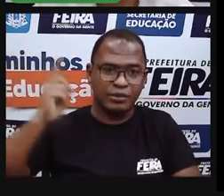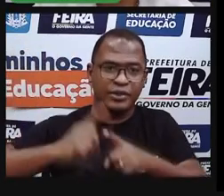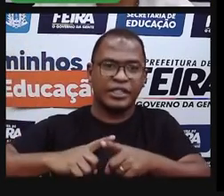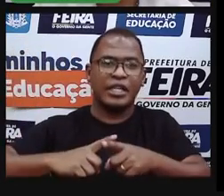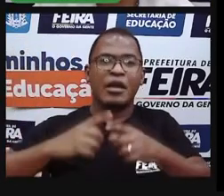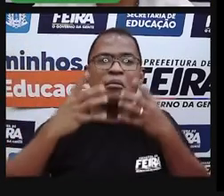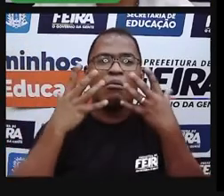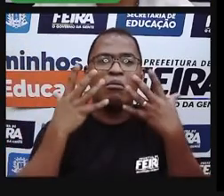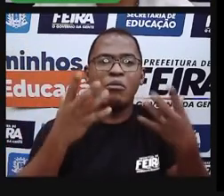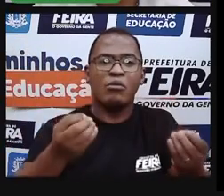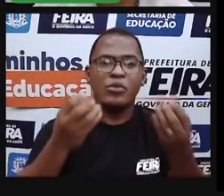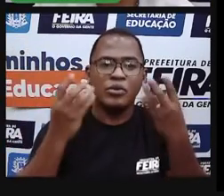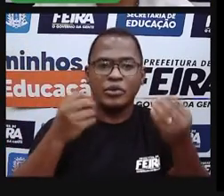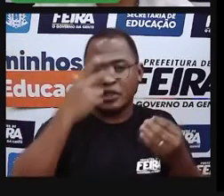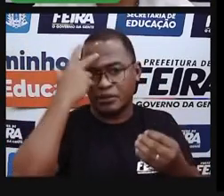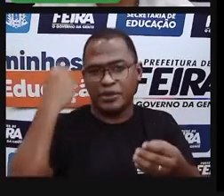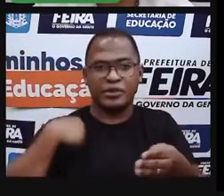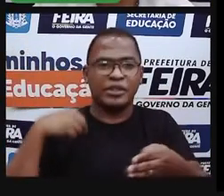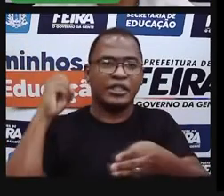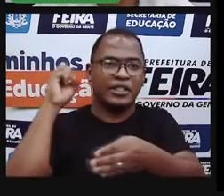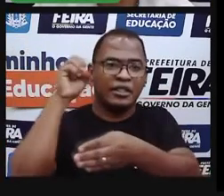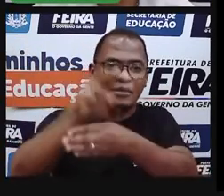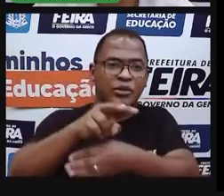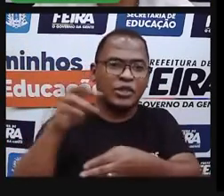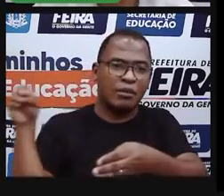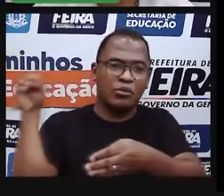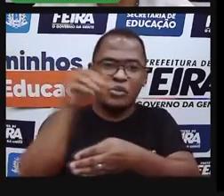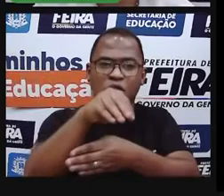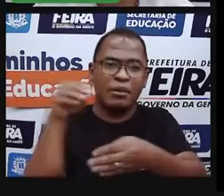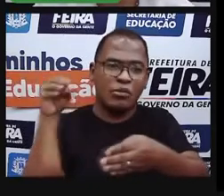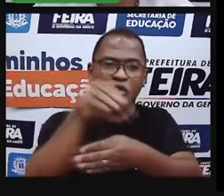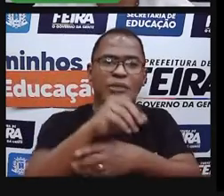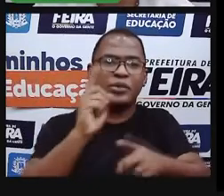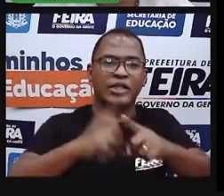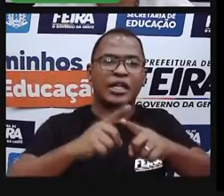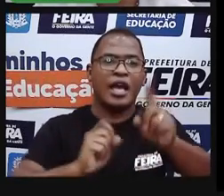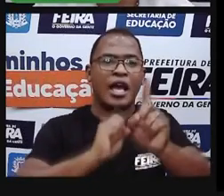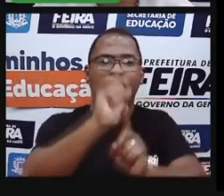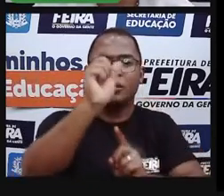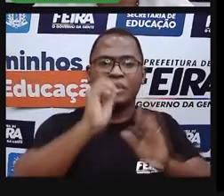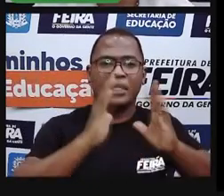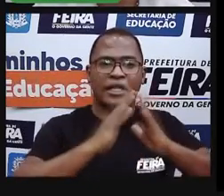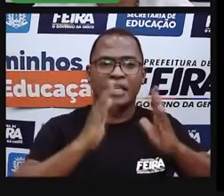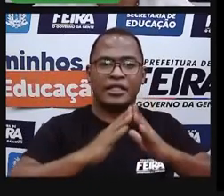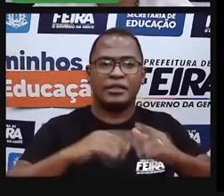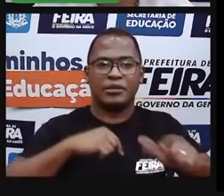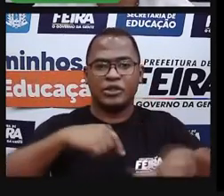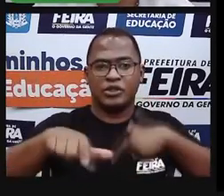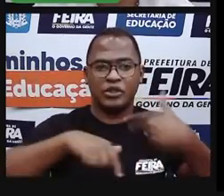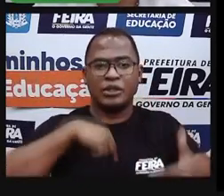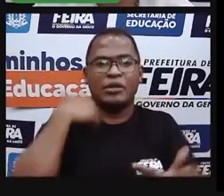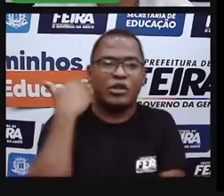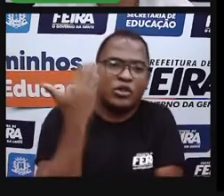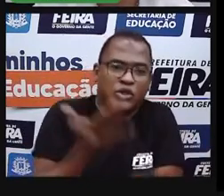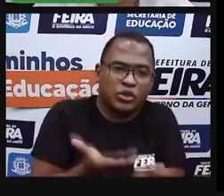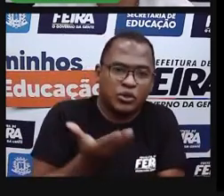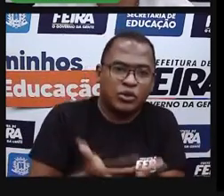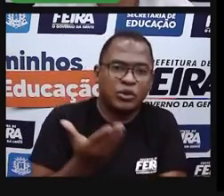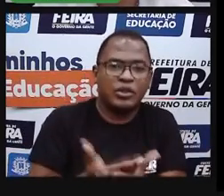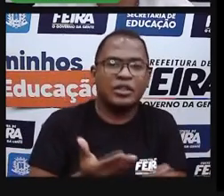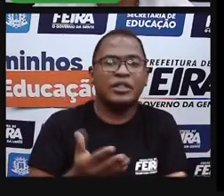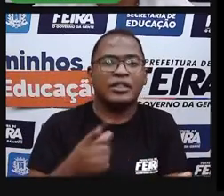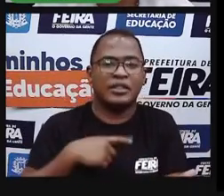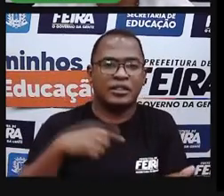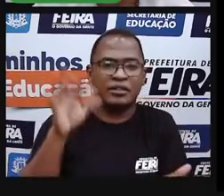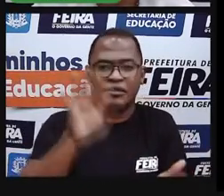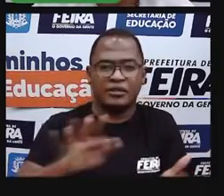hoje parece até um bairro emancipado. Depois que os estudantes chegaram, com a glória para esse bairro. E todo mundo hoje quer